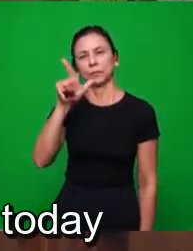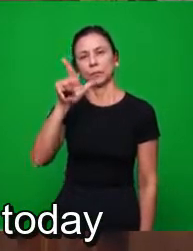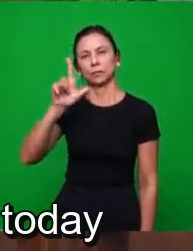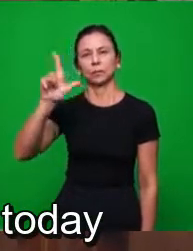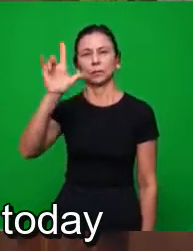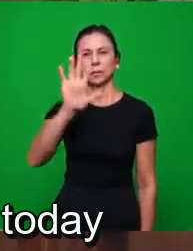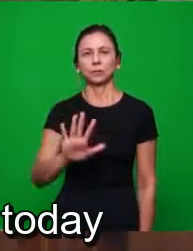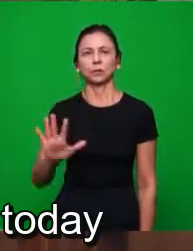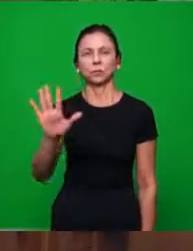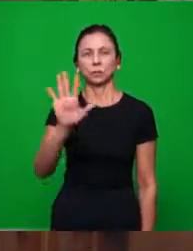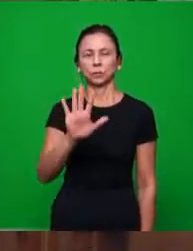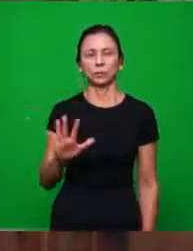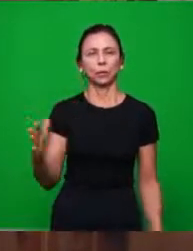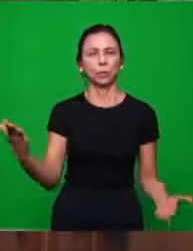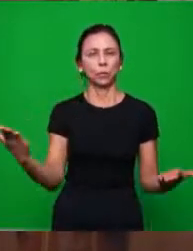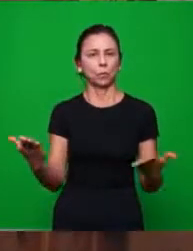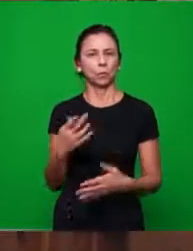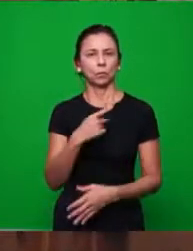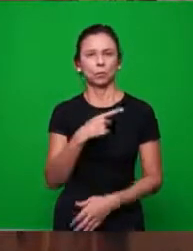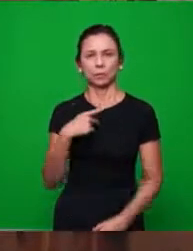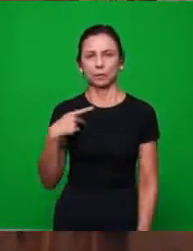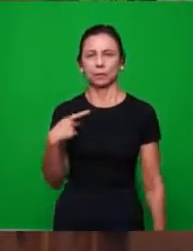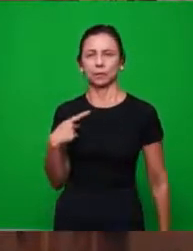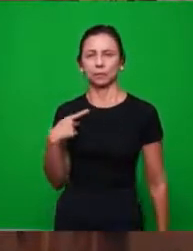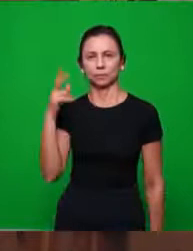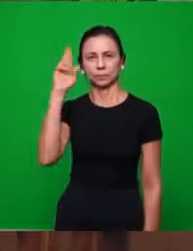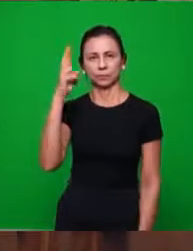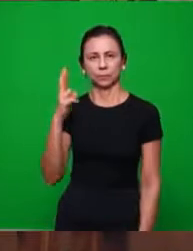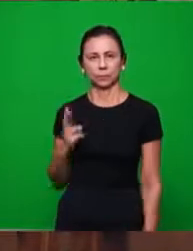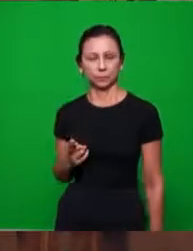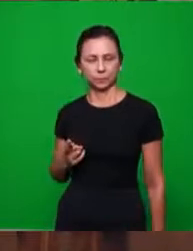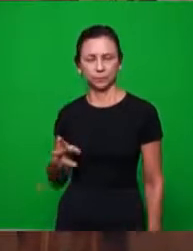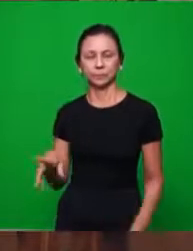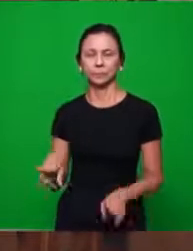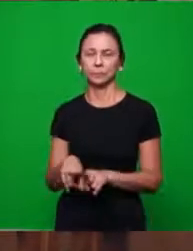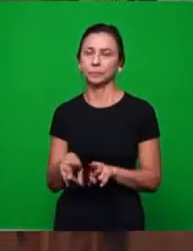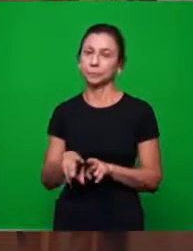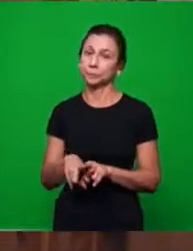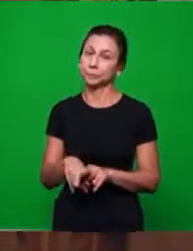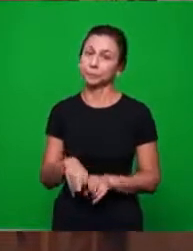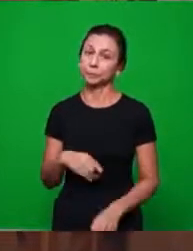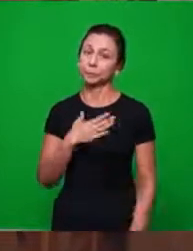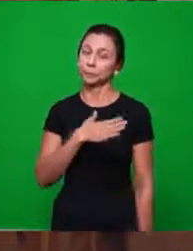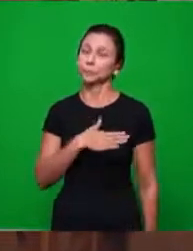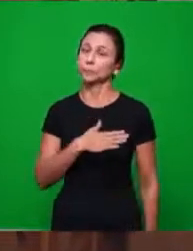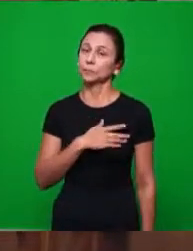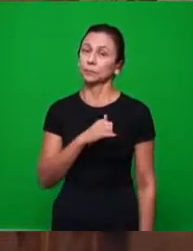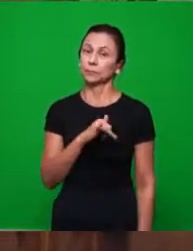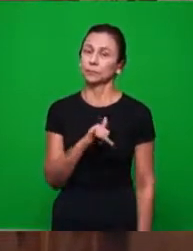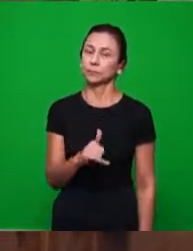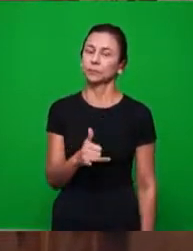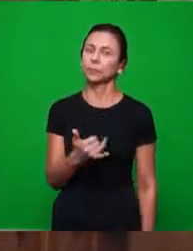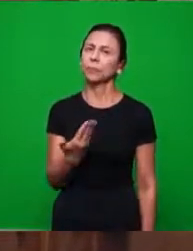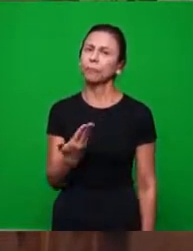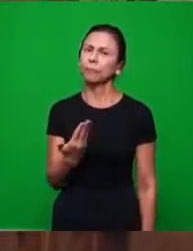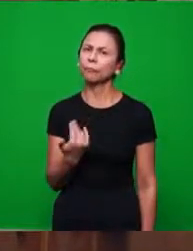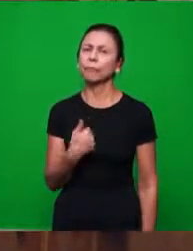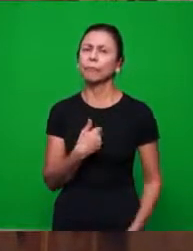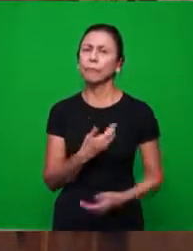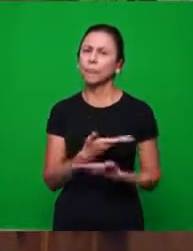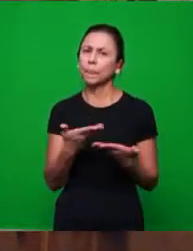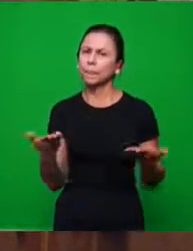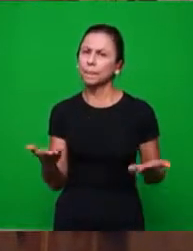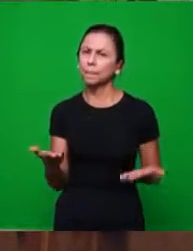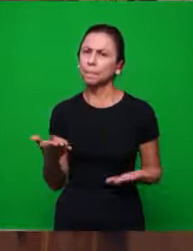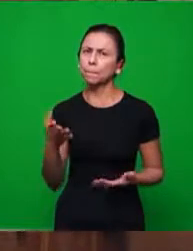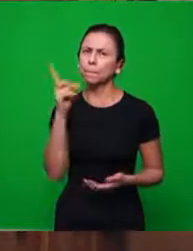pastores hoje no Cazaquistão. Eu gostaria até de que foi feita uma saudação domingo